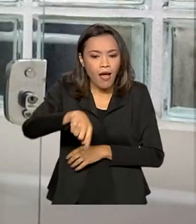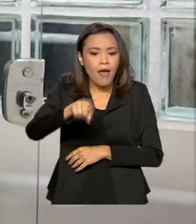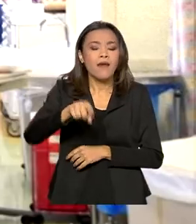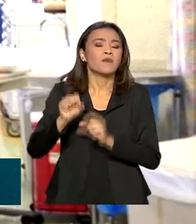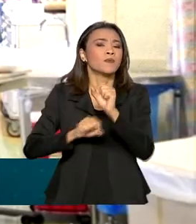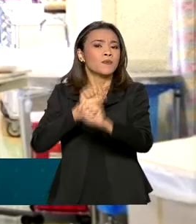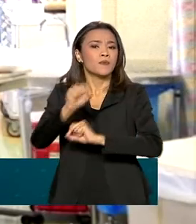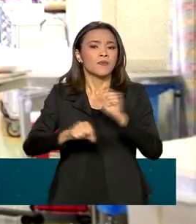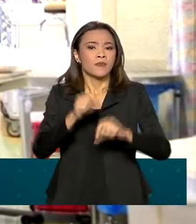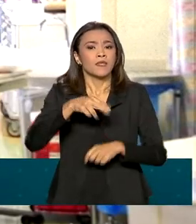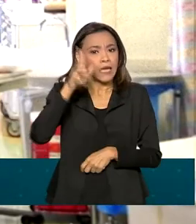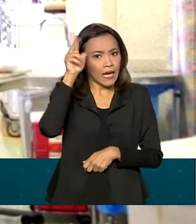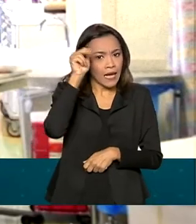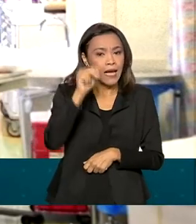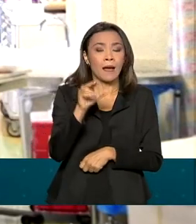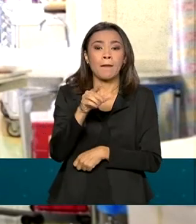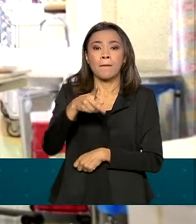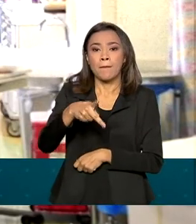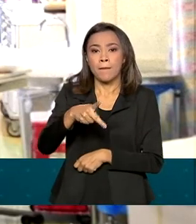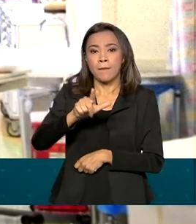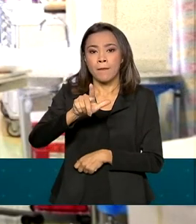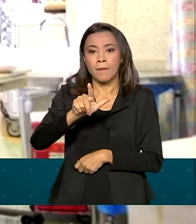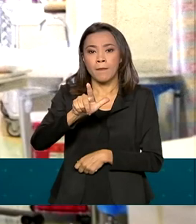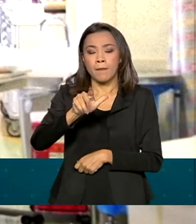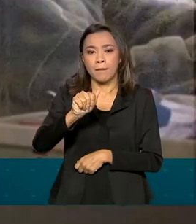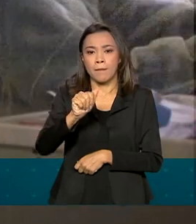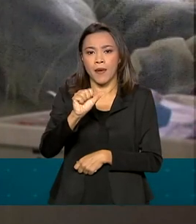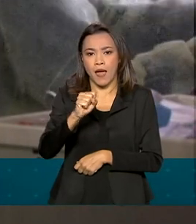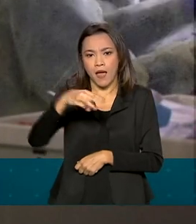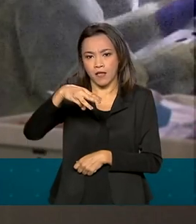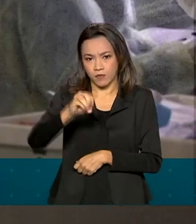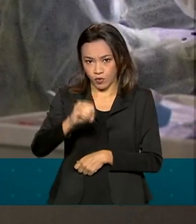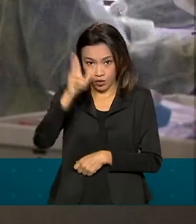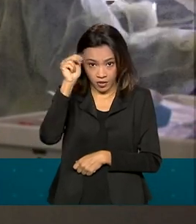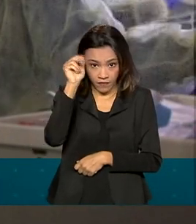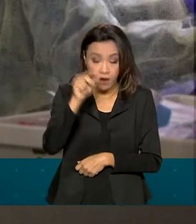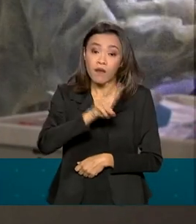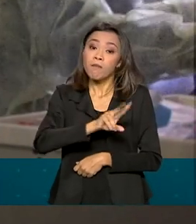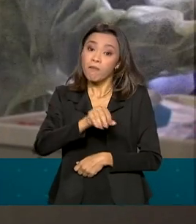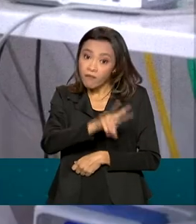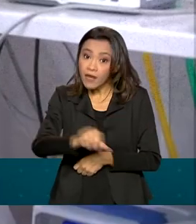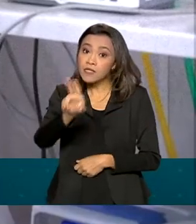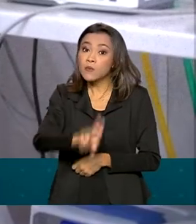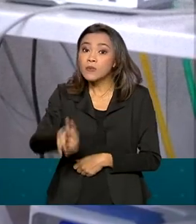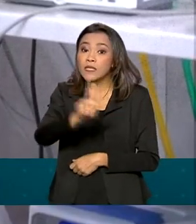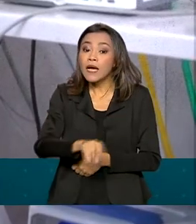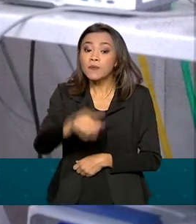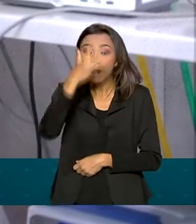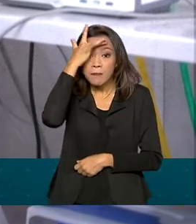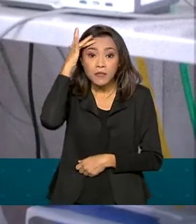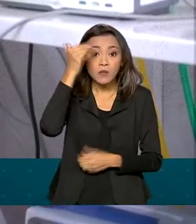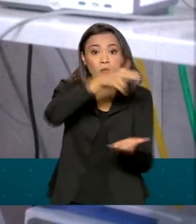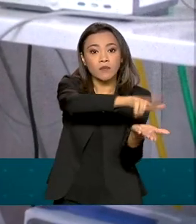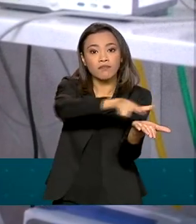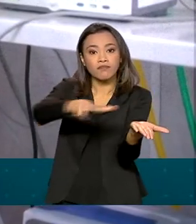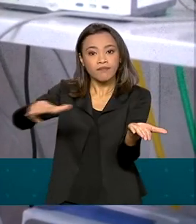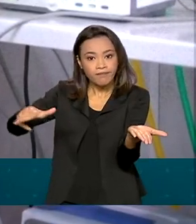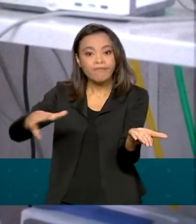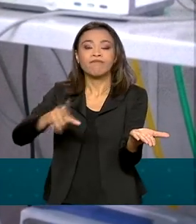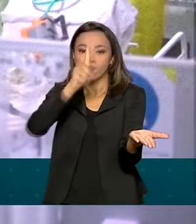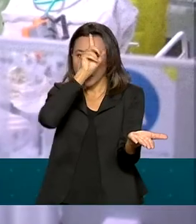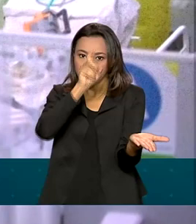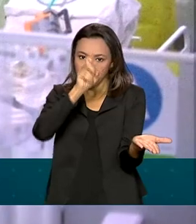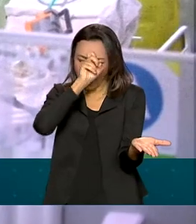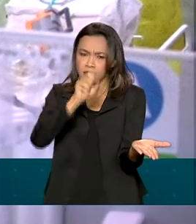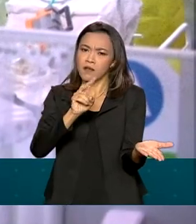cavalos e pode amenizar os sintomas da covid-19 em pessoas hospitalizadas. Os testes devem